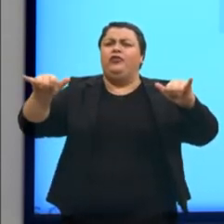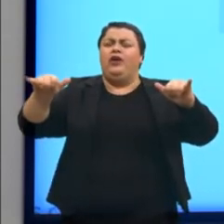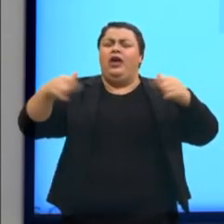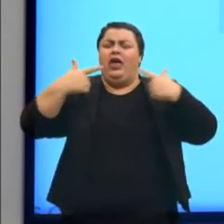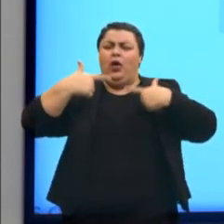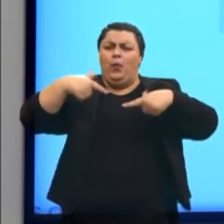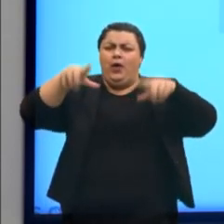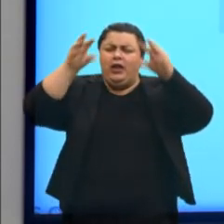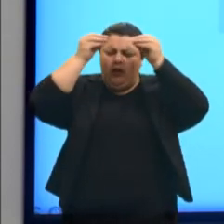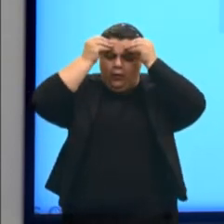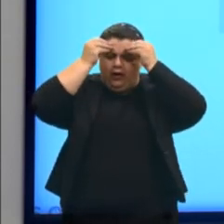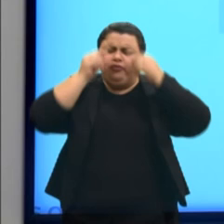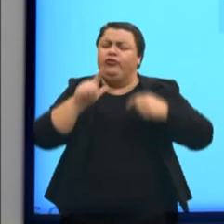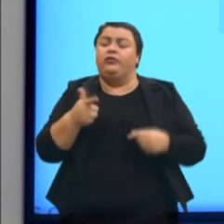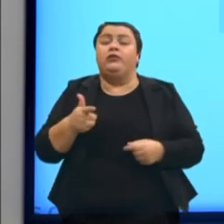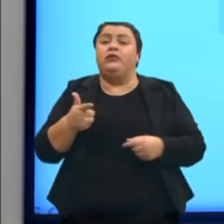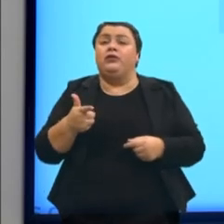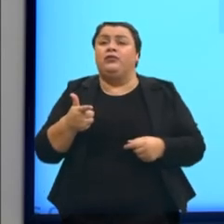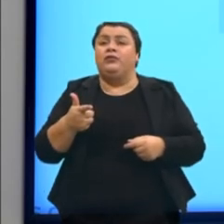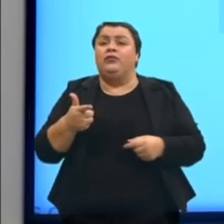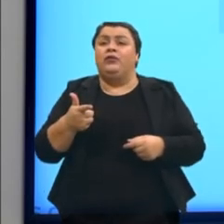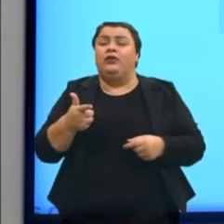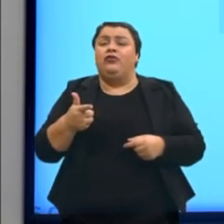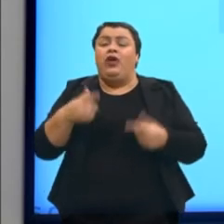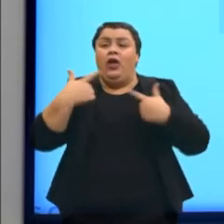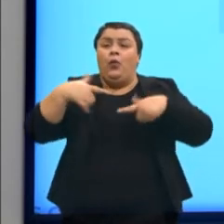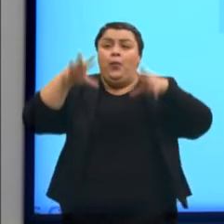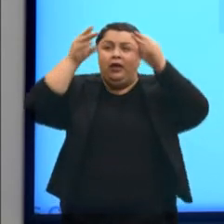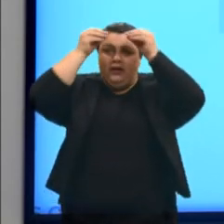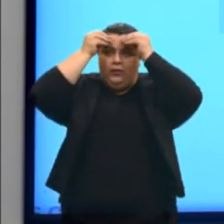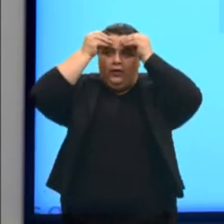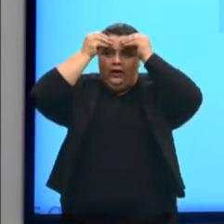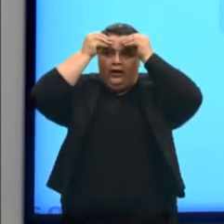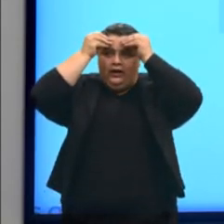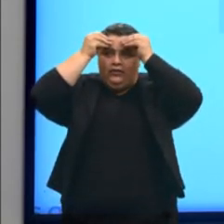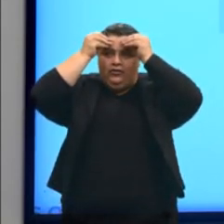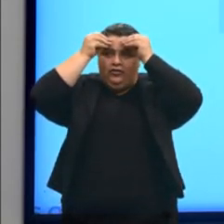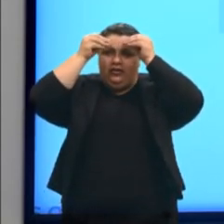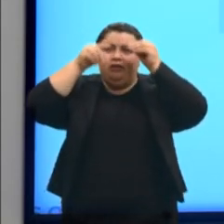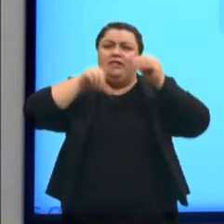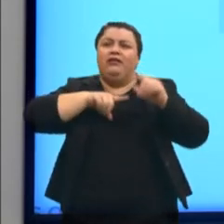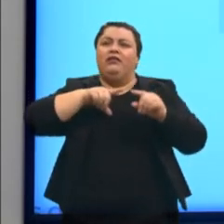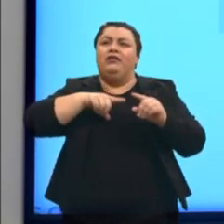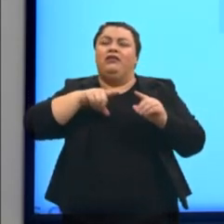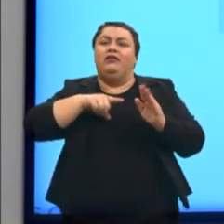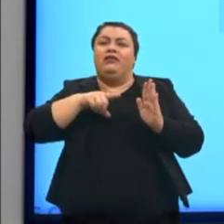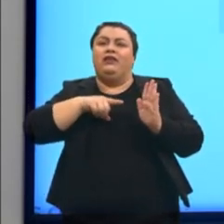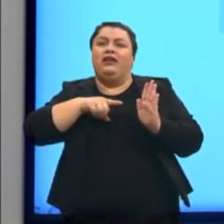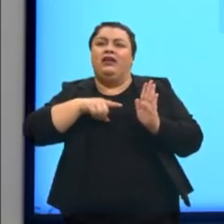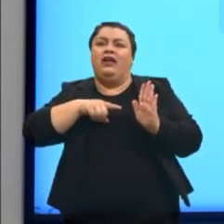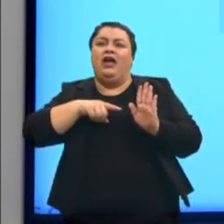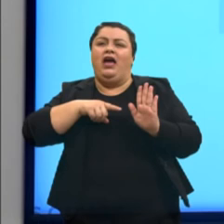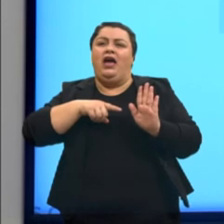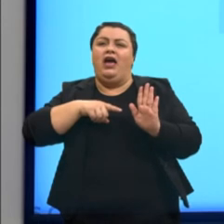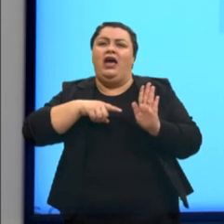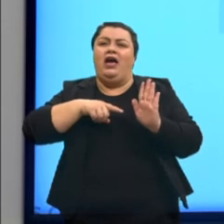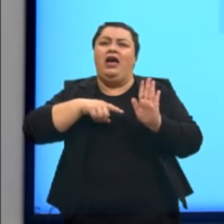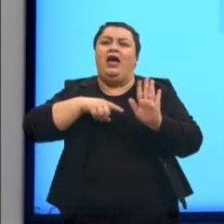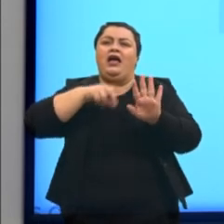linguagem que ela não tende, aliás, é uma linguagem que ela tende à denotação e não à conotação.